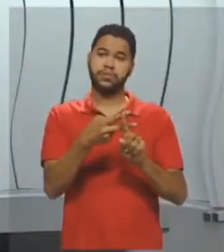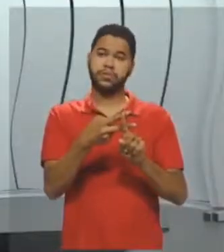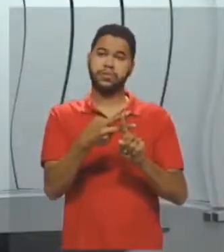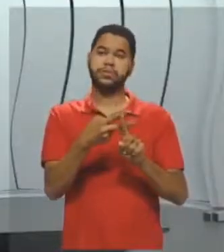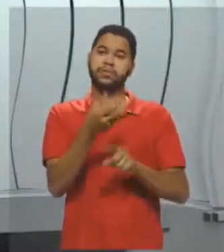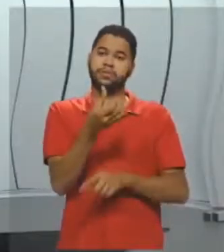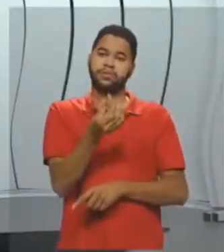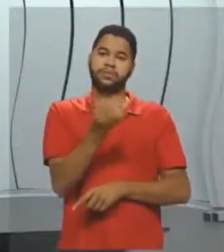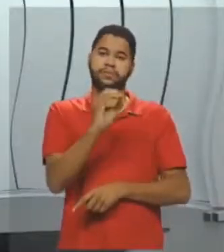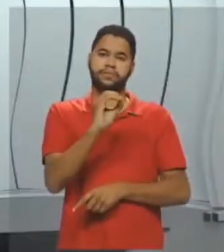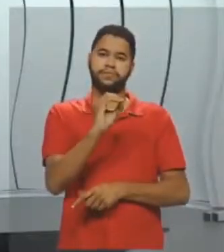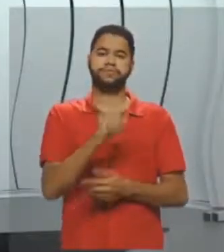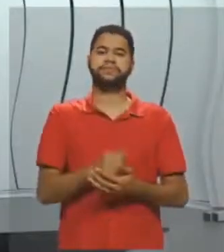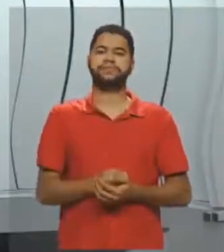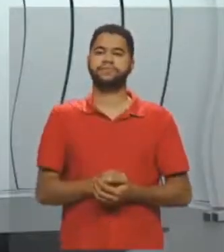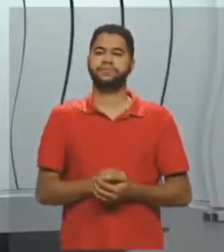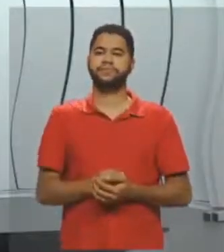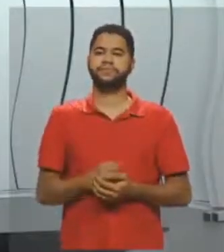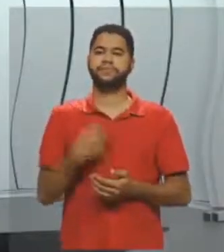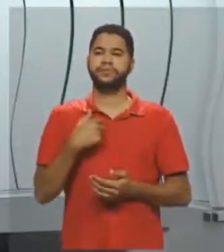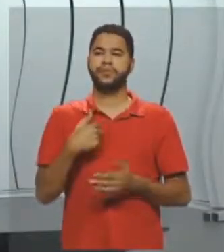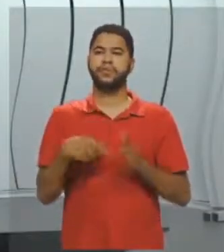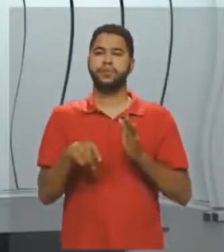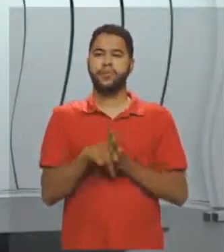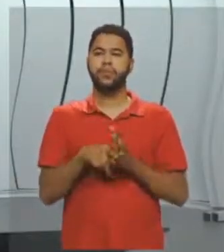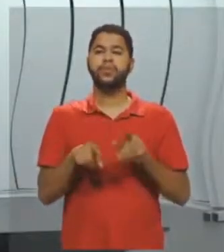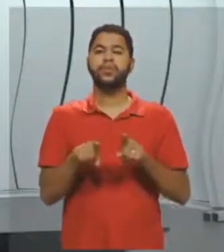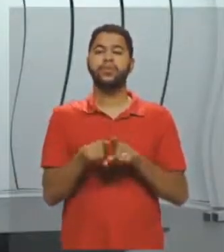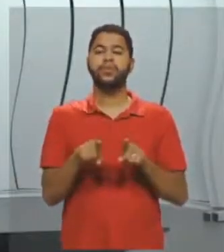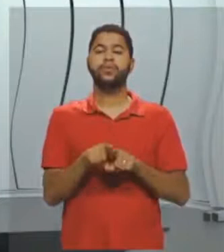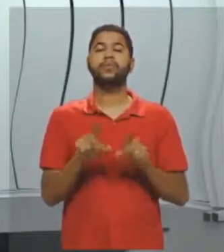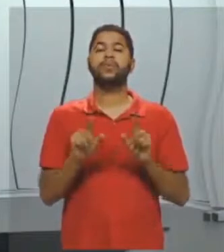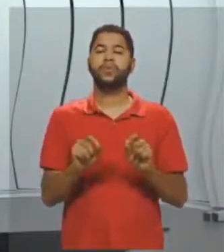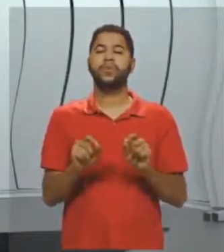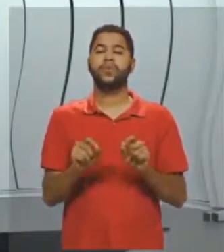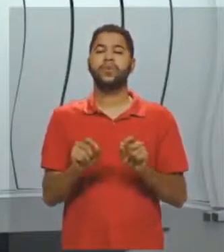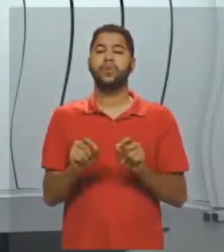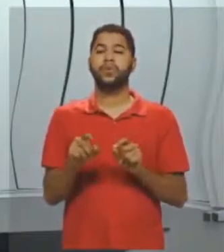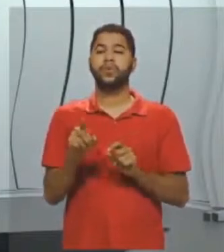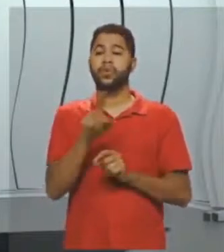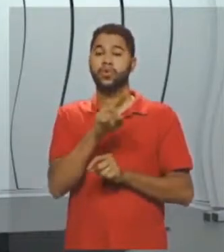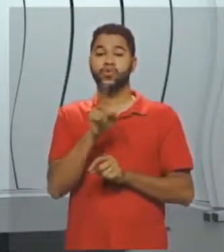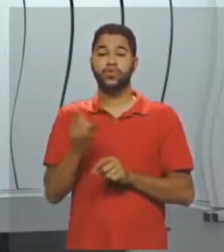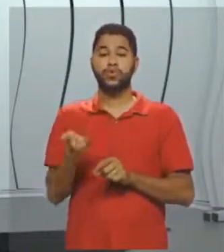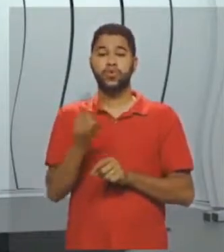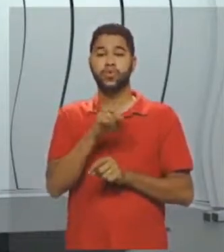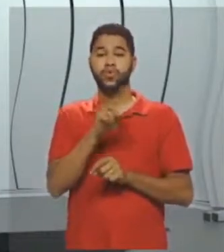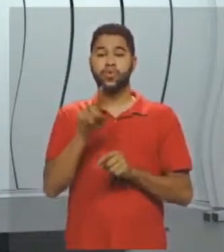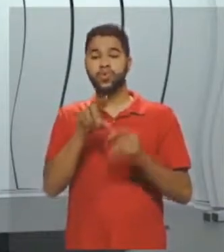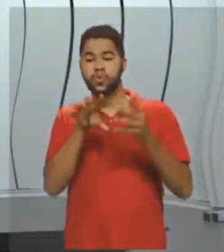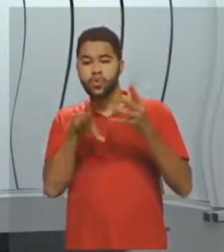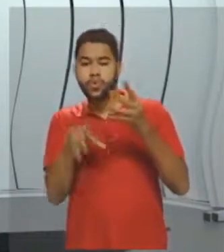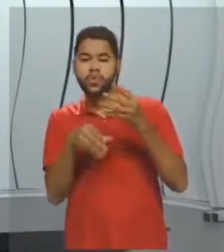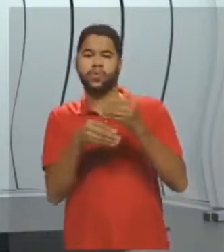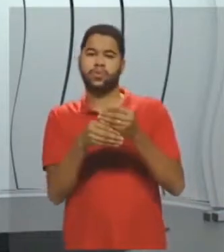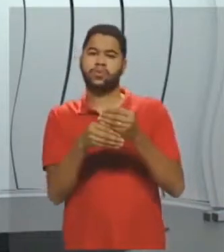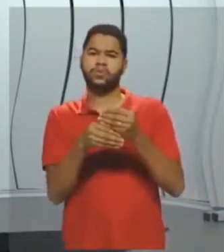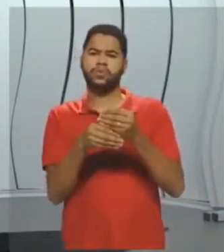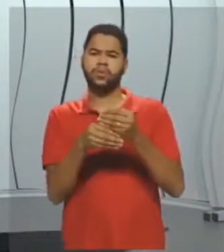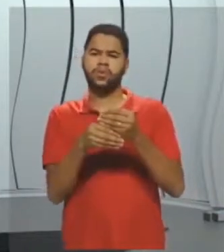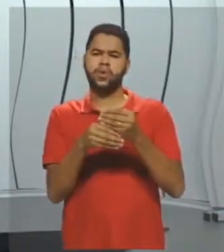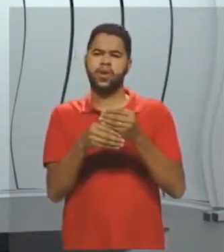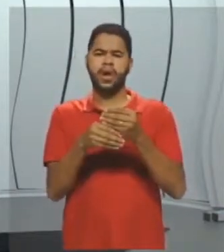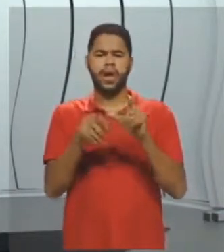medir 60. Eu tenho a propriedade também que esses dois são complementares. O que